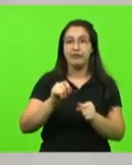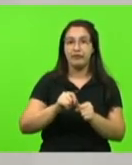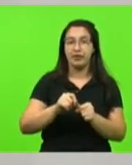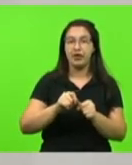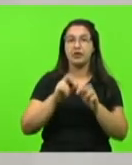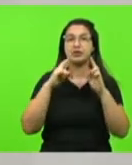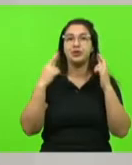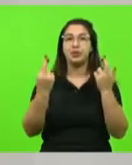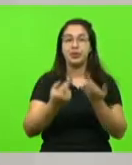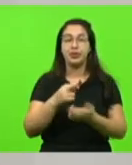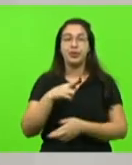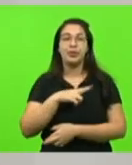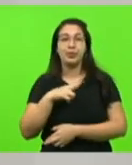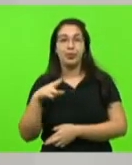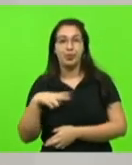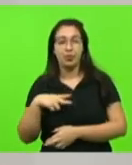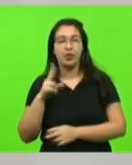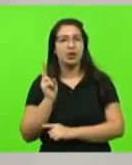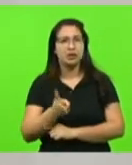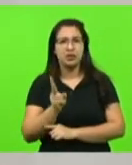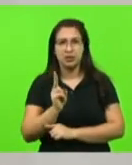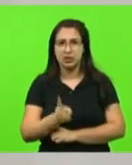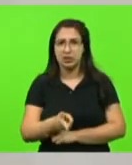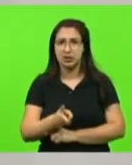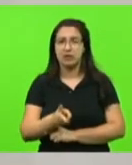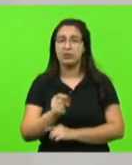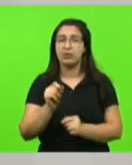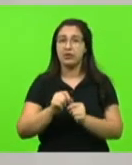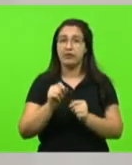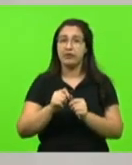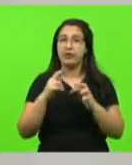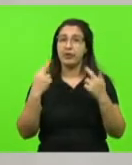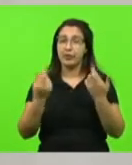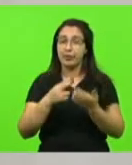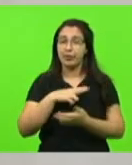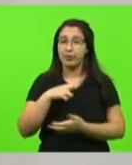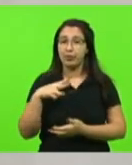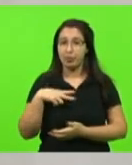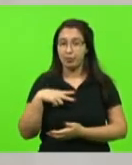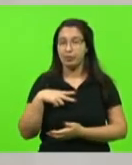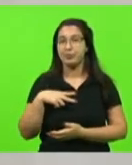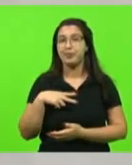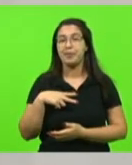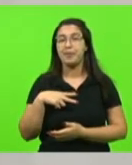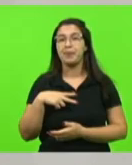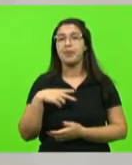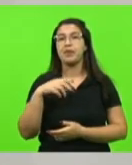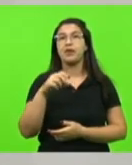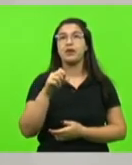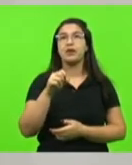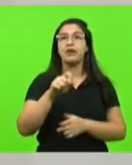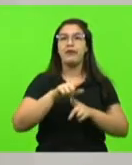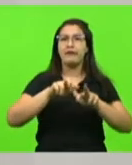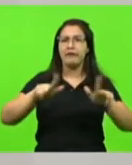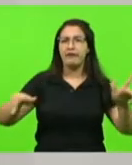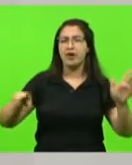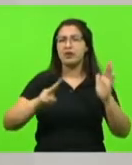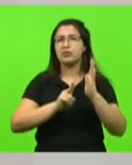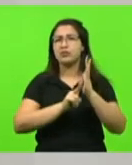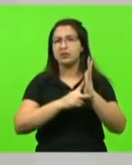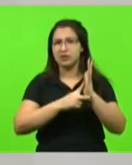chamo a atenção de vossas excelências. Recentemente, SINDIPE, SINTRA Pesca, SINDI Pesca,